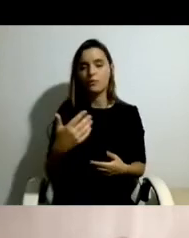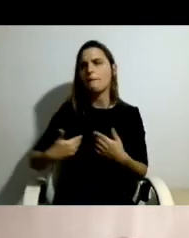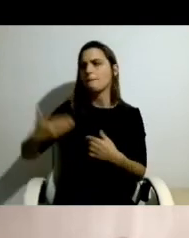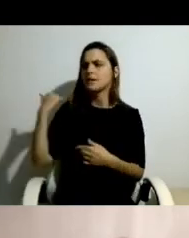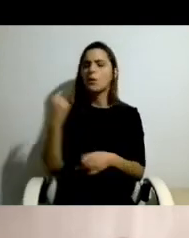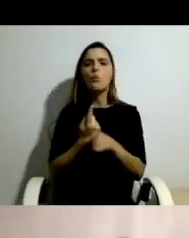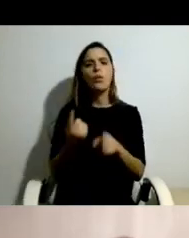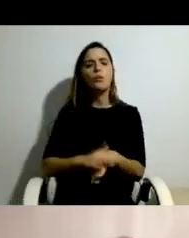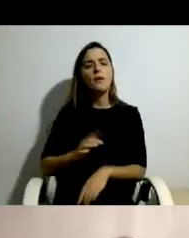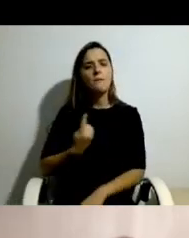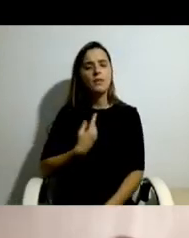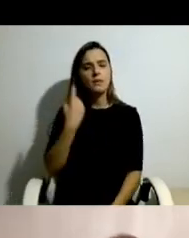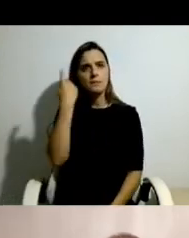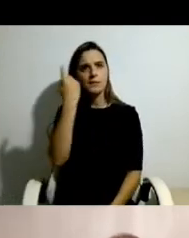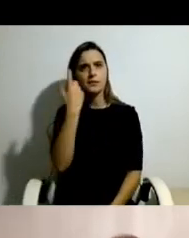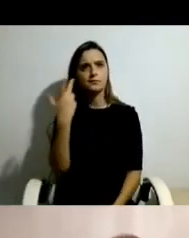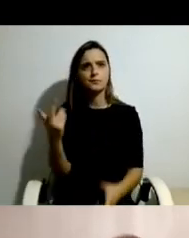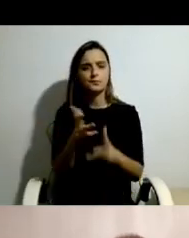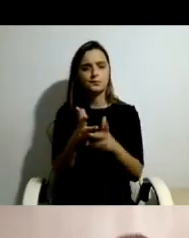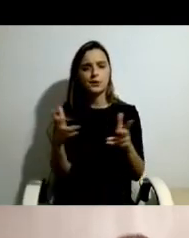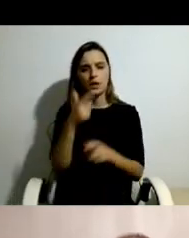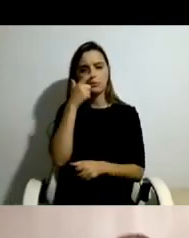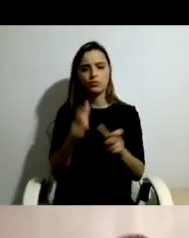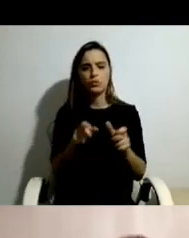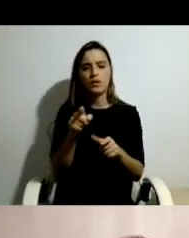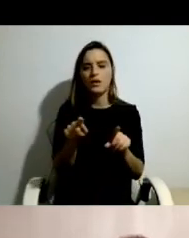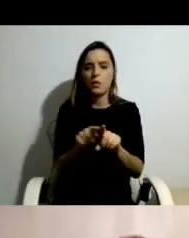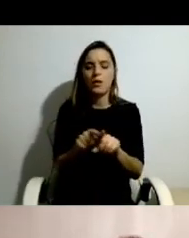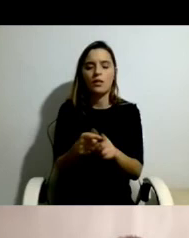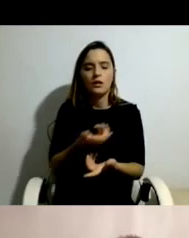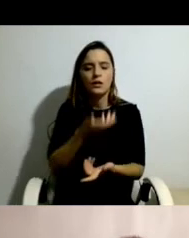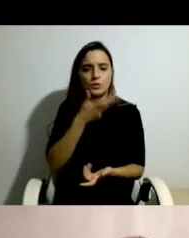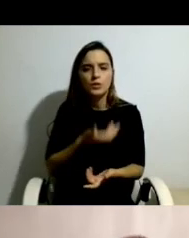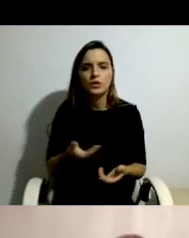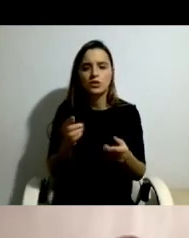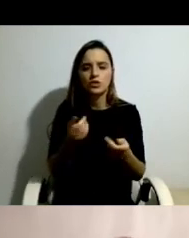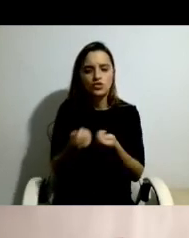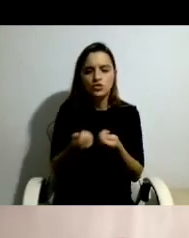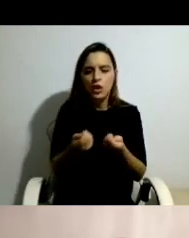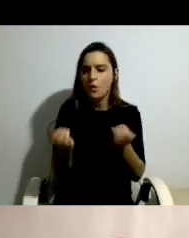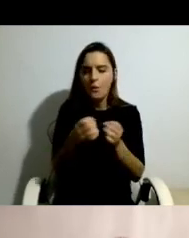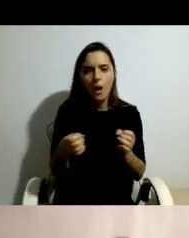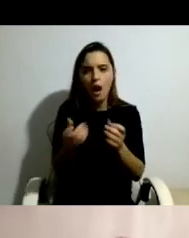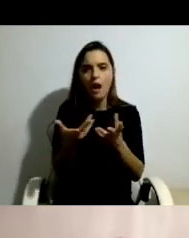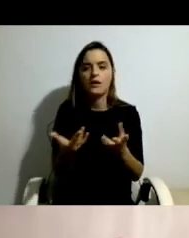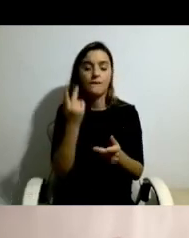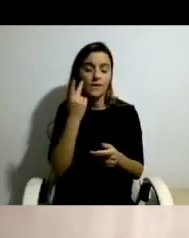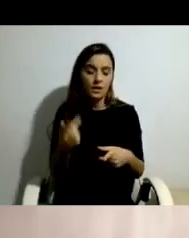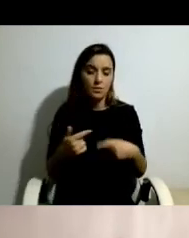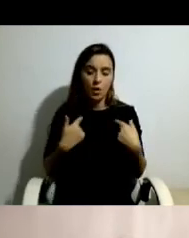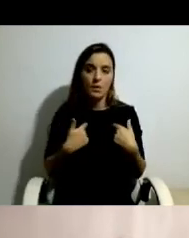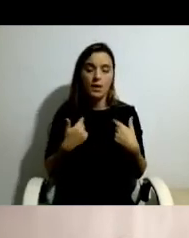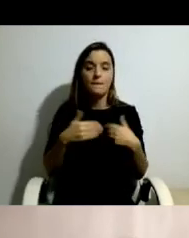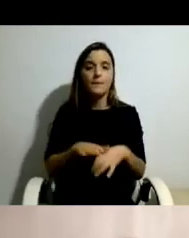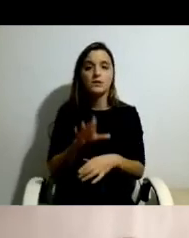a grande maioria de estas pessoas não tinha qualquer experiência de gestão, muitas vezes sequer das suas vidas, mas